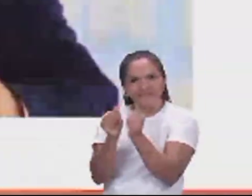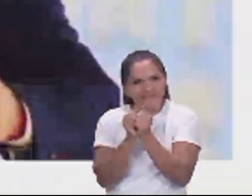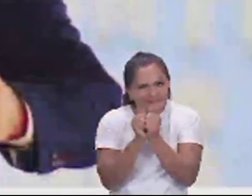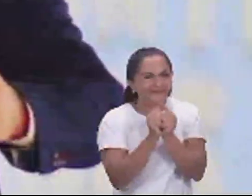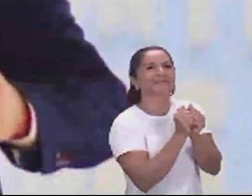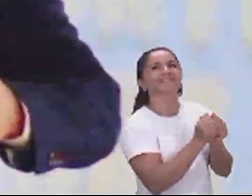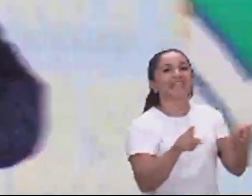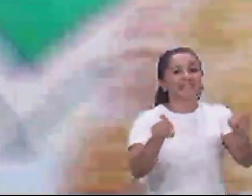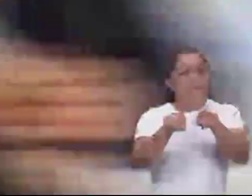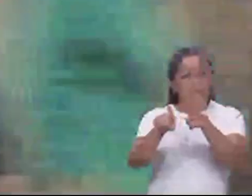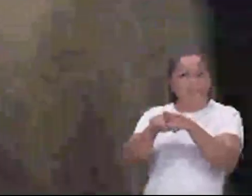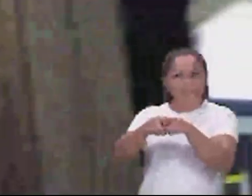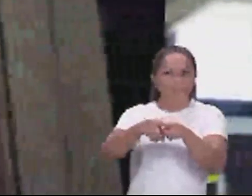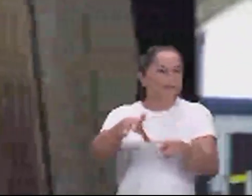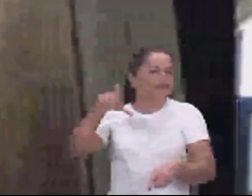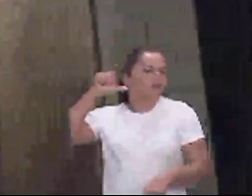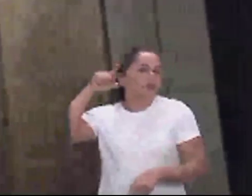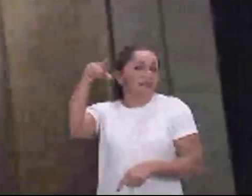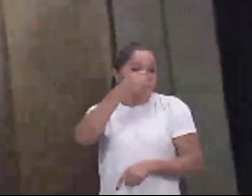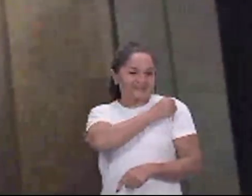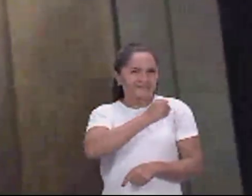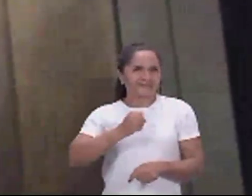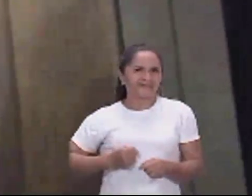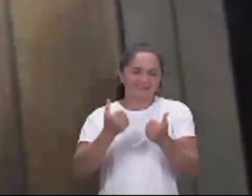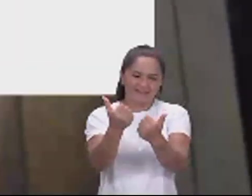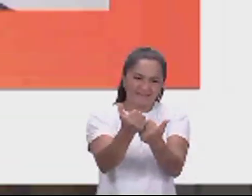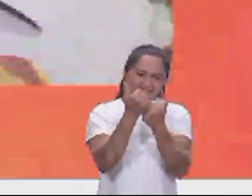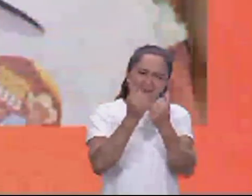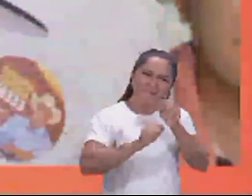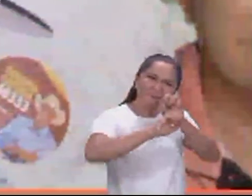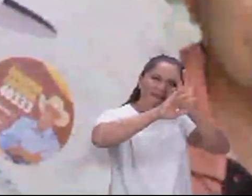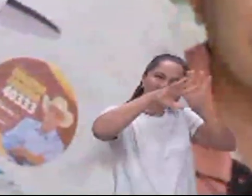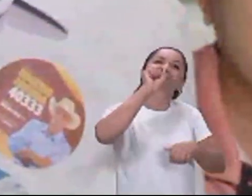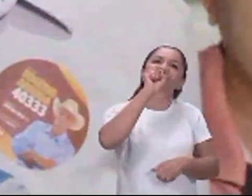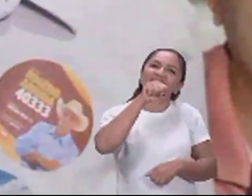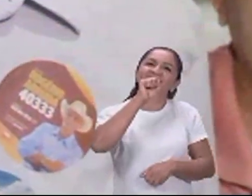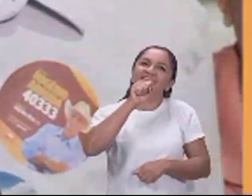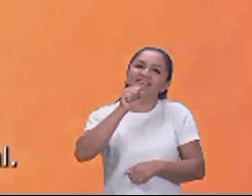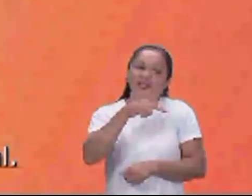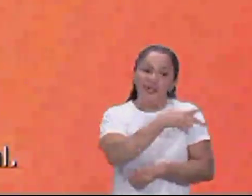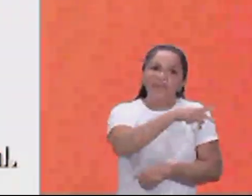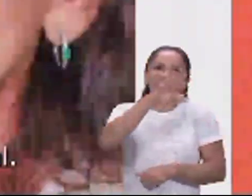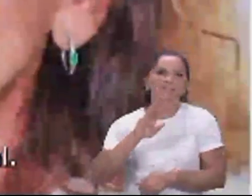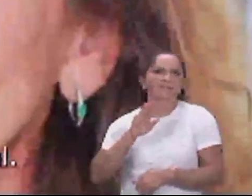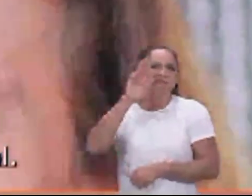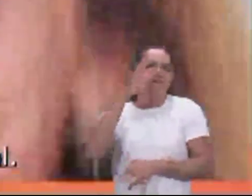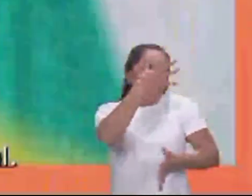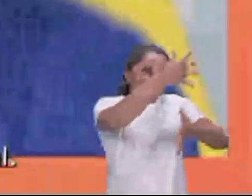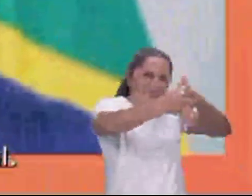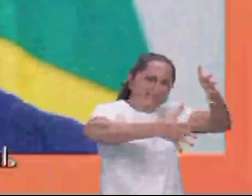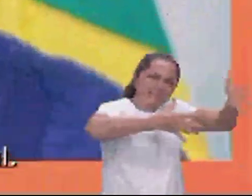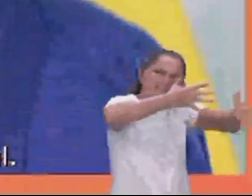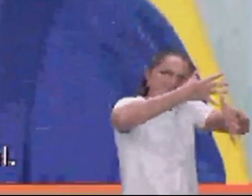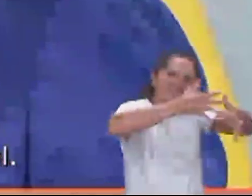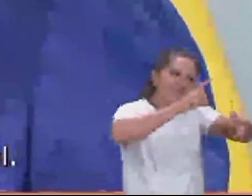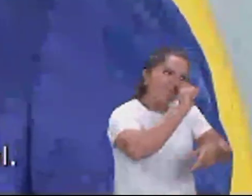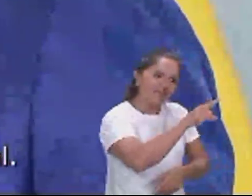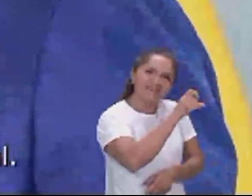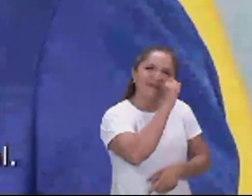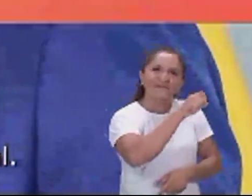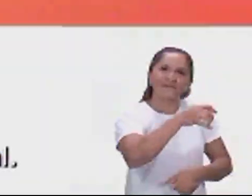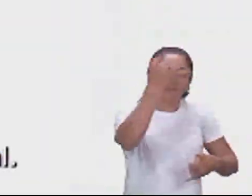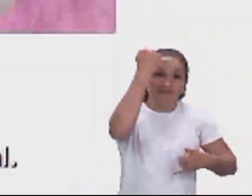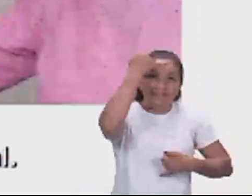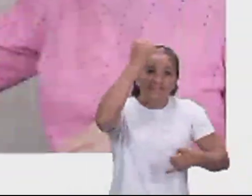seu lado e o CID lá no Senado é claro que vai apoiar e o presidente Lula já falou para